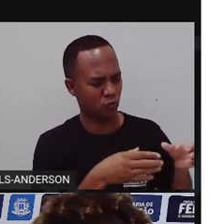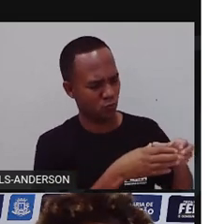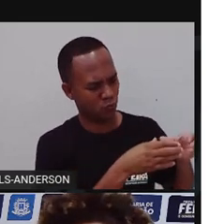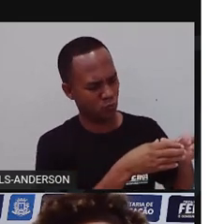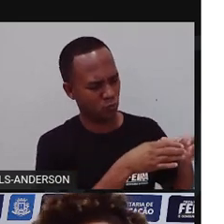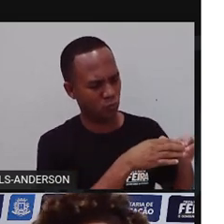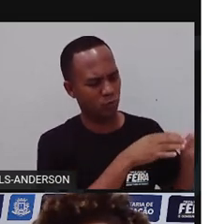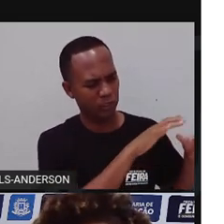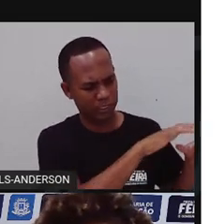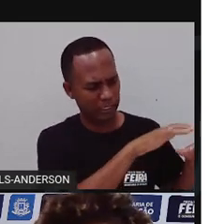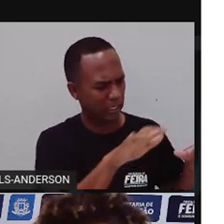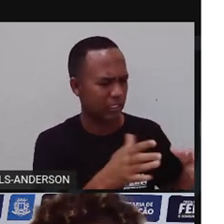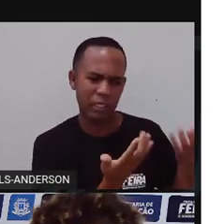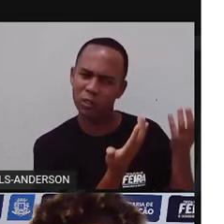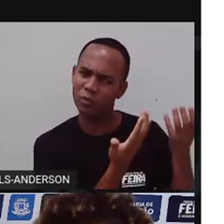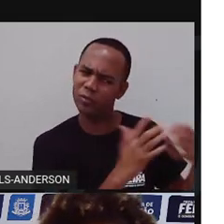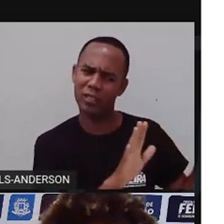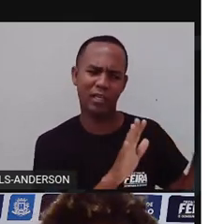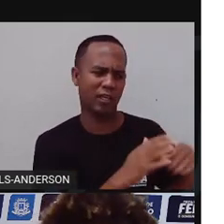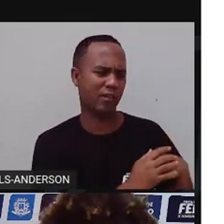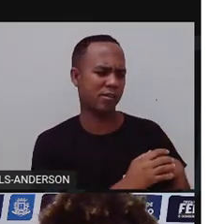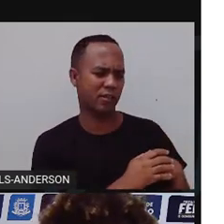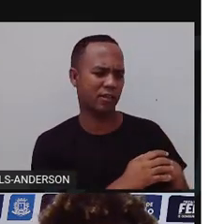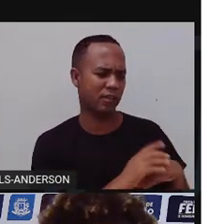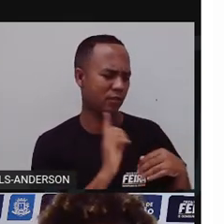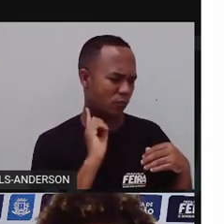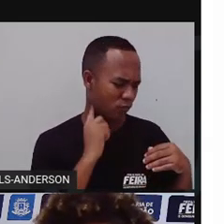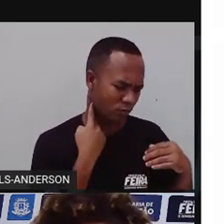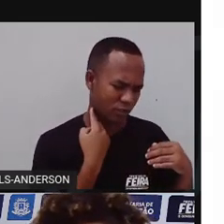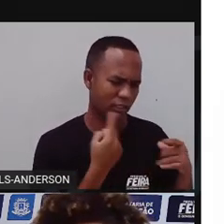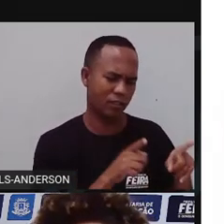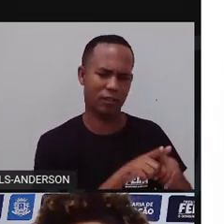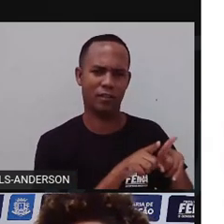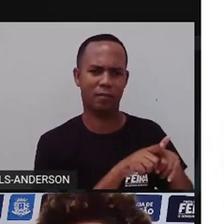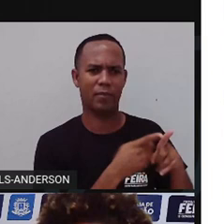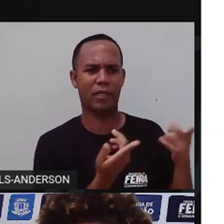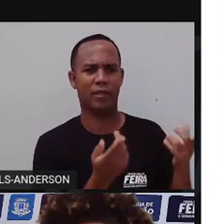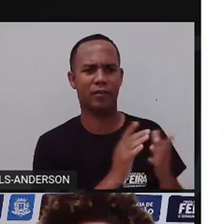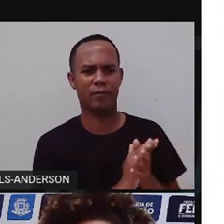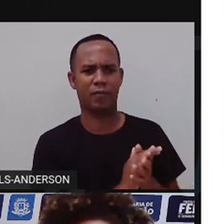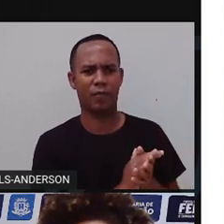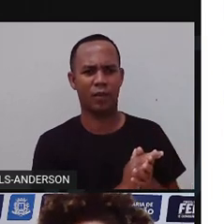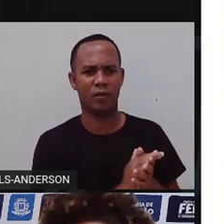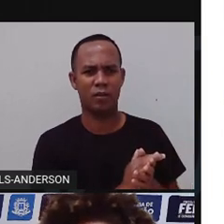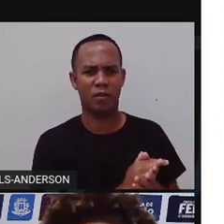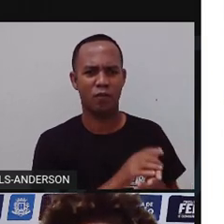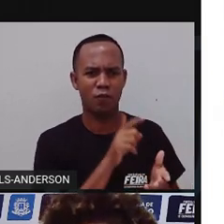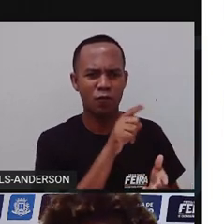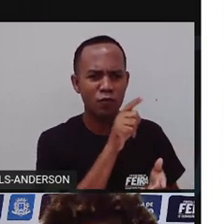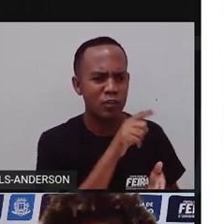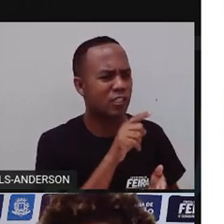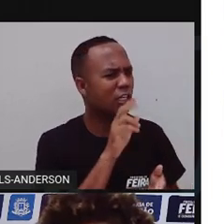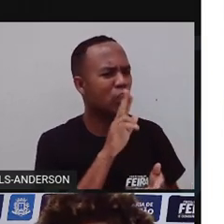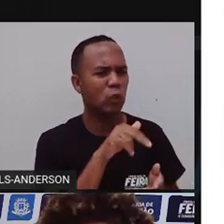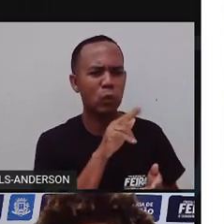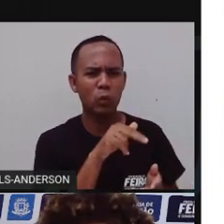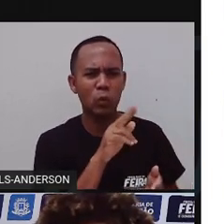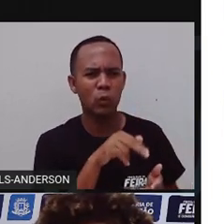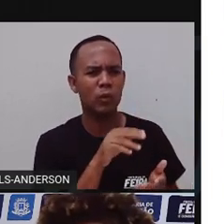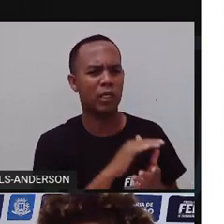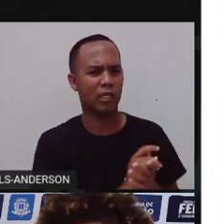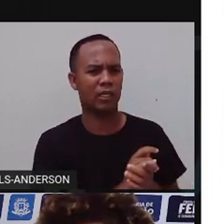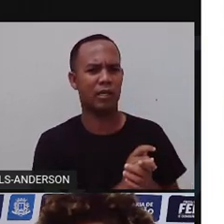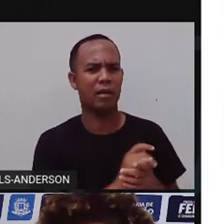não queremos enchentes nem entupimentos de bueiros. Sujis, nunca faça uma coisa que você